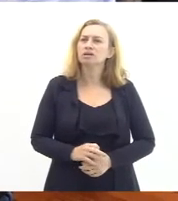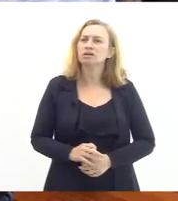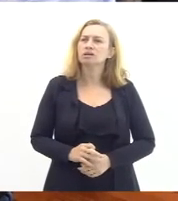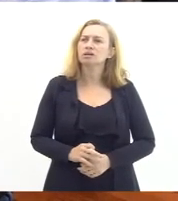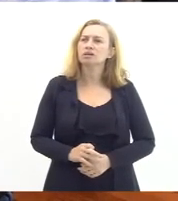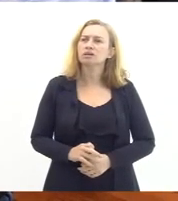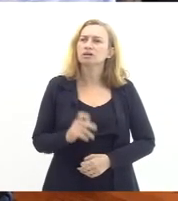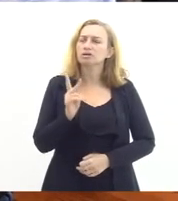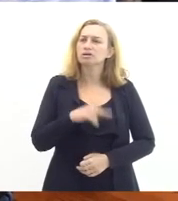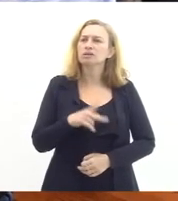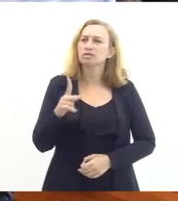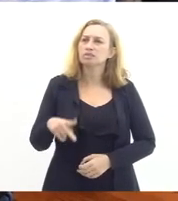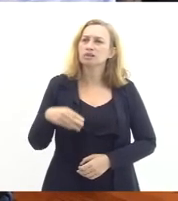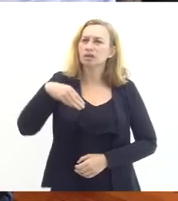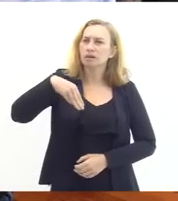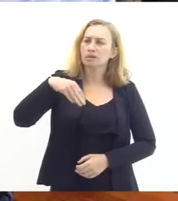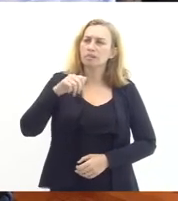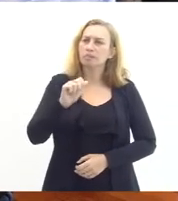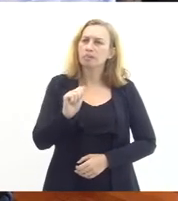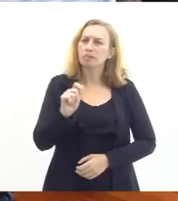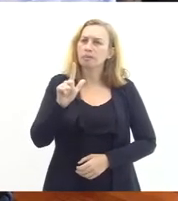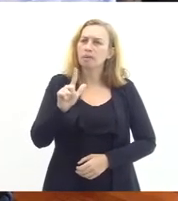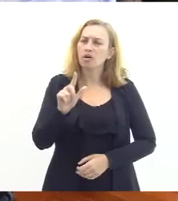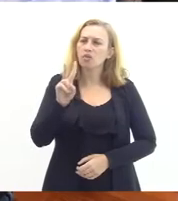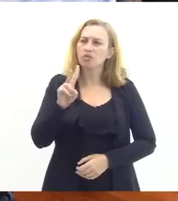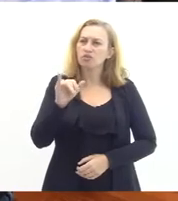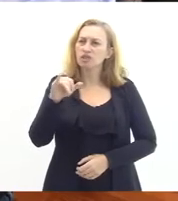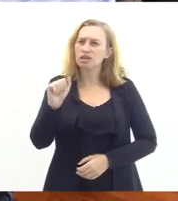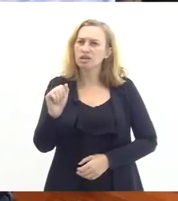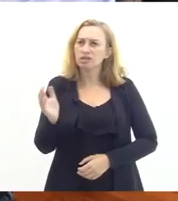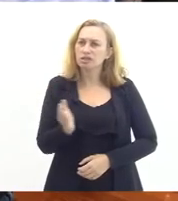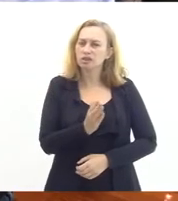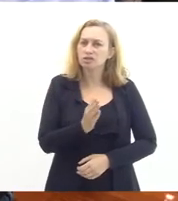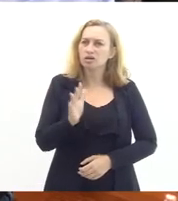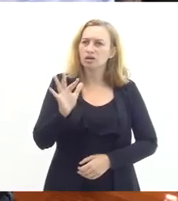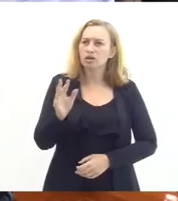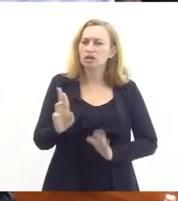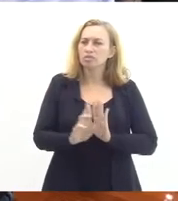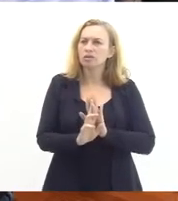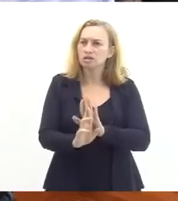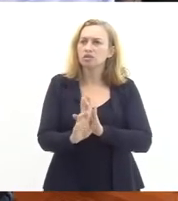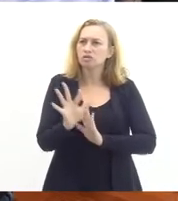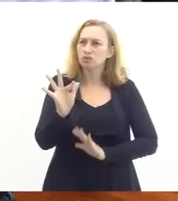a professora Malvina Tutman representante do Fórum Estadual de Educação